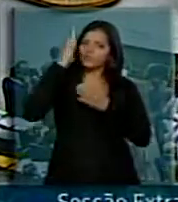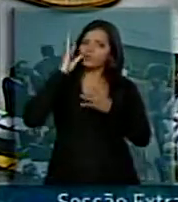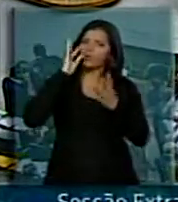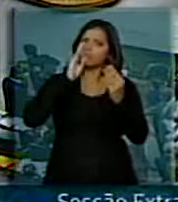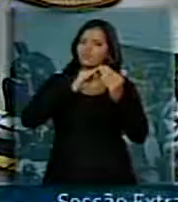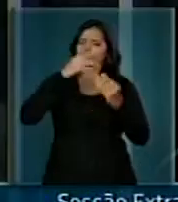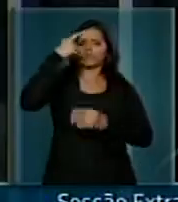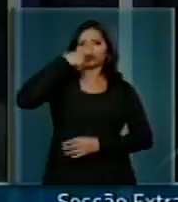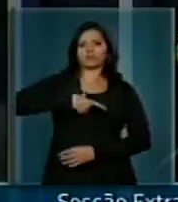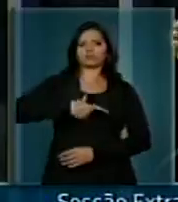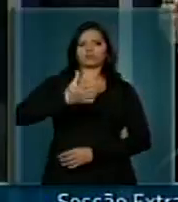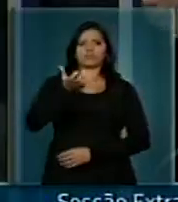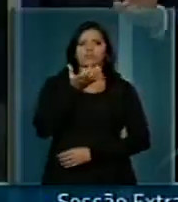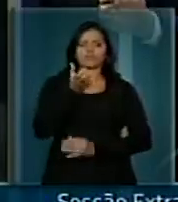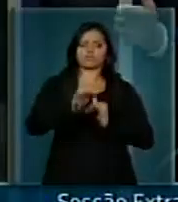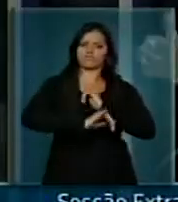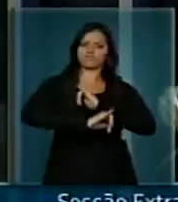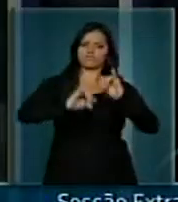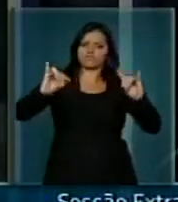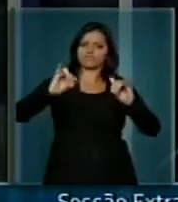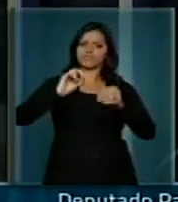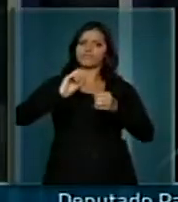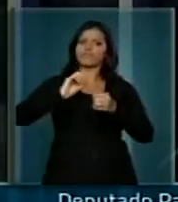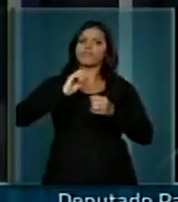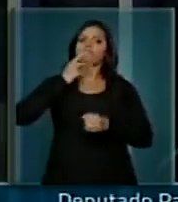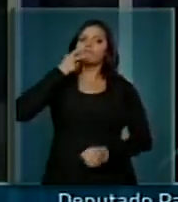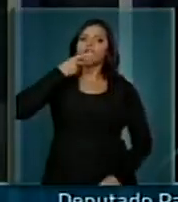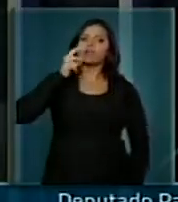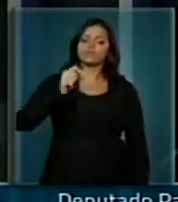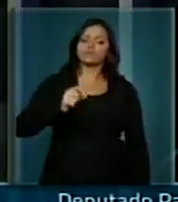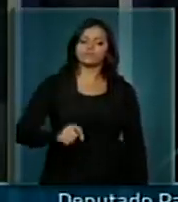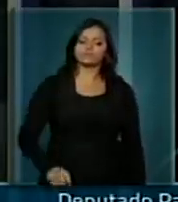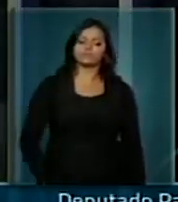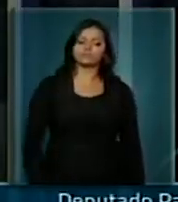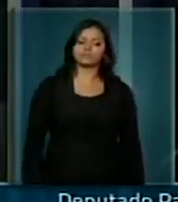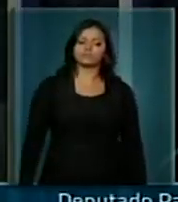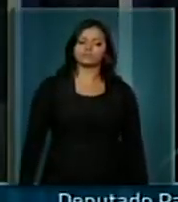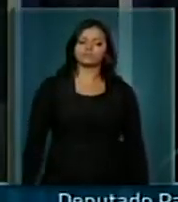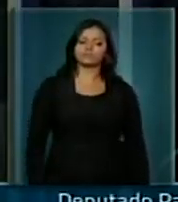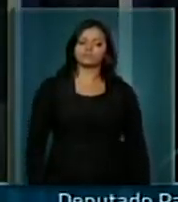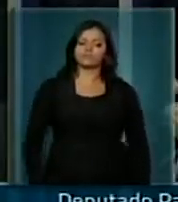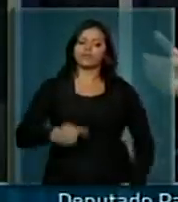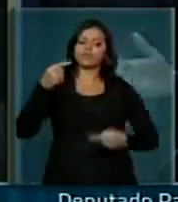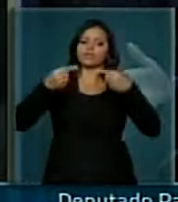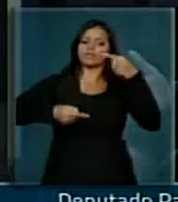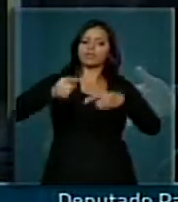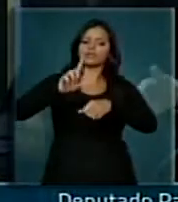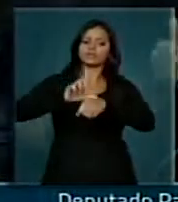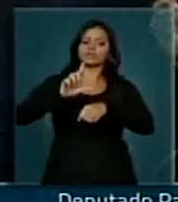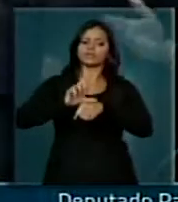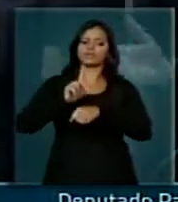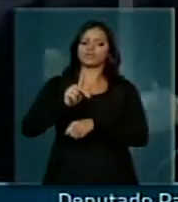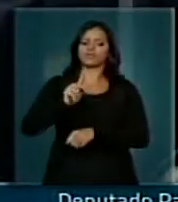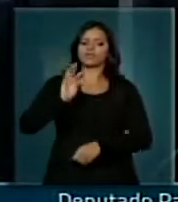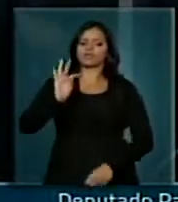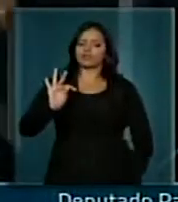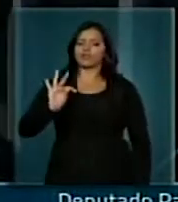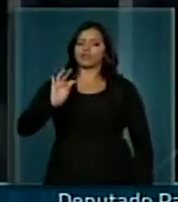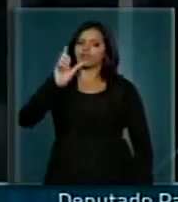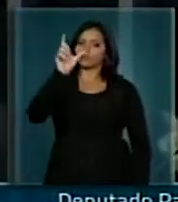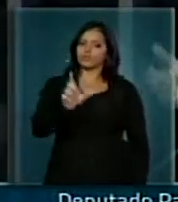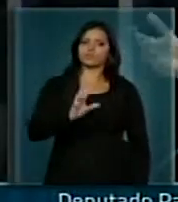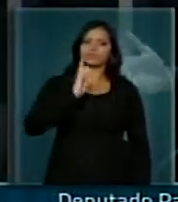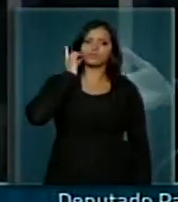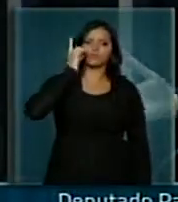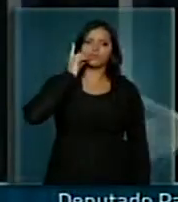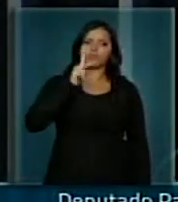Eu quero aqui fazer um debate com o líder do PT, ilustre deputado Paulo